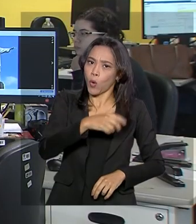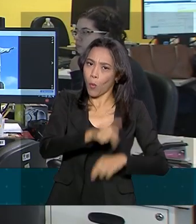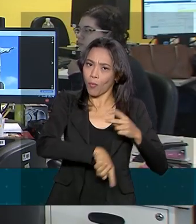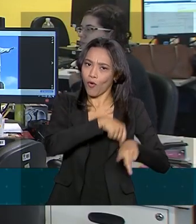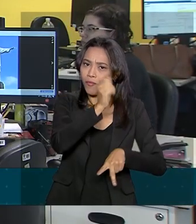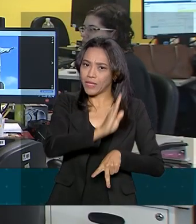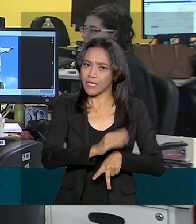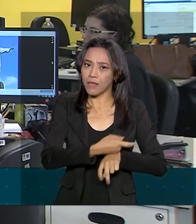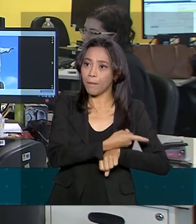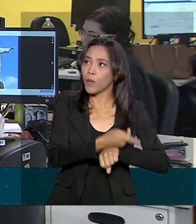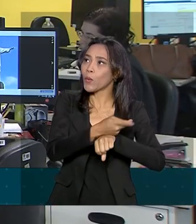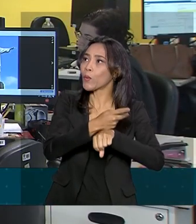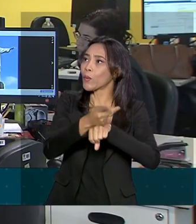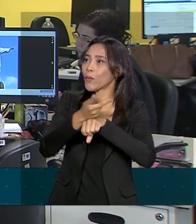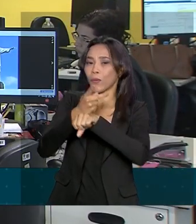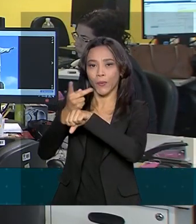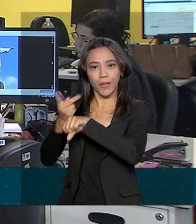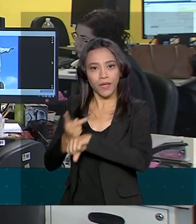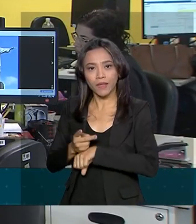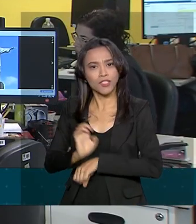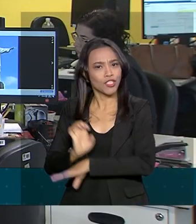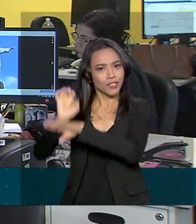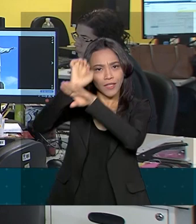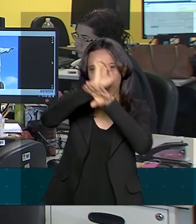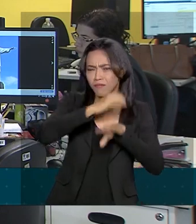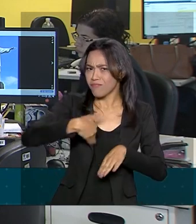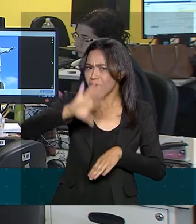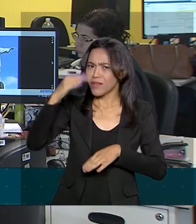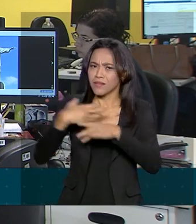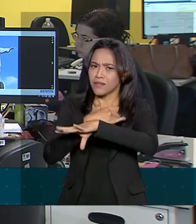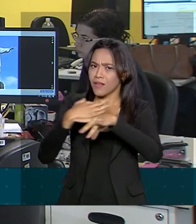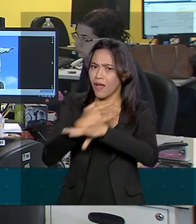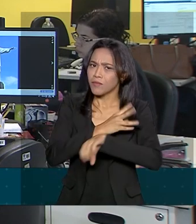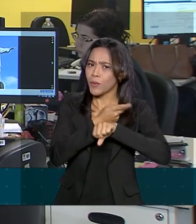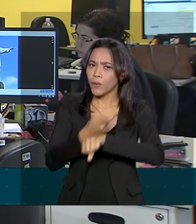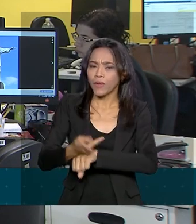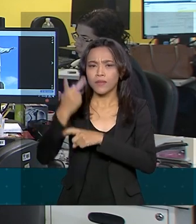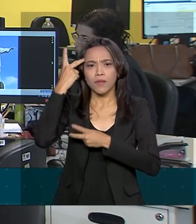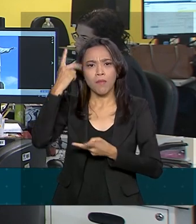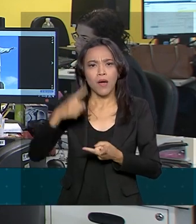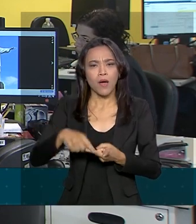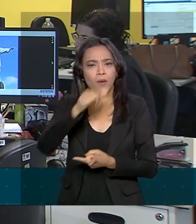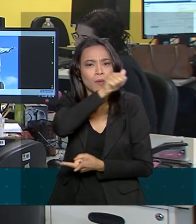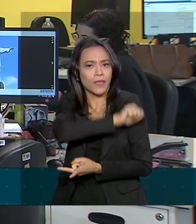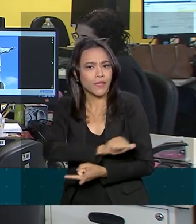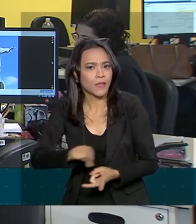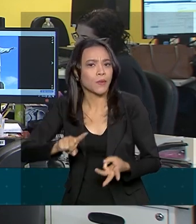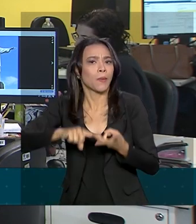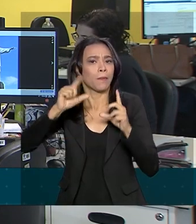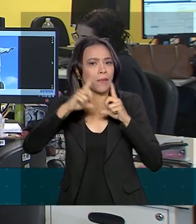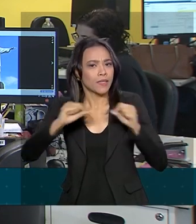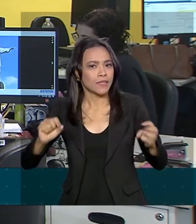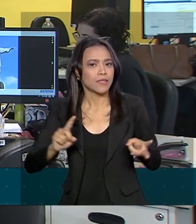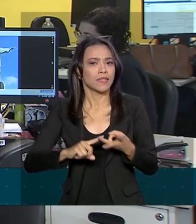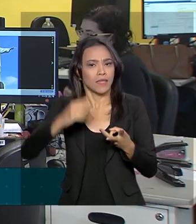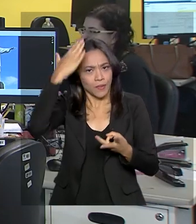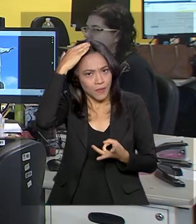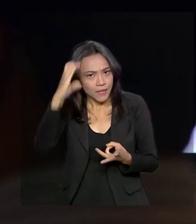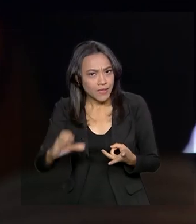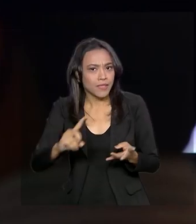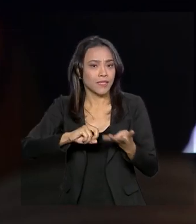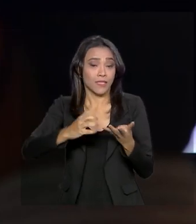aumentado a procura por destinos nacionais. Entre as cidades mais procuradas estão São Paulo, Rio de Janeiro, Brasília, Curitiba,